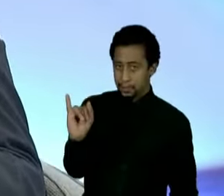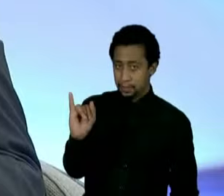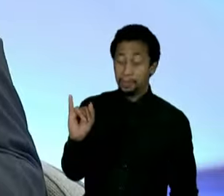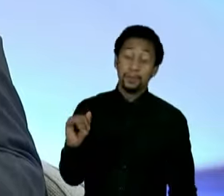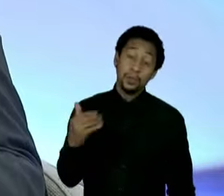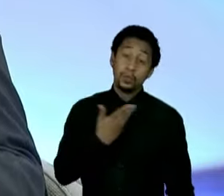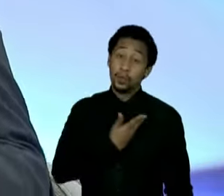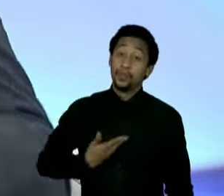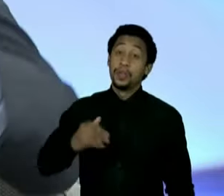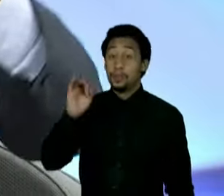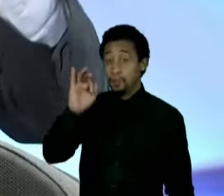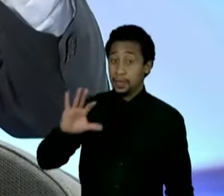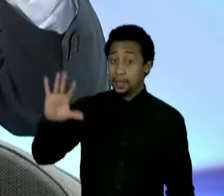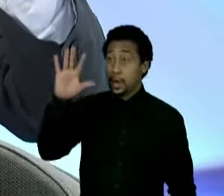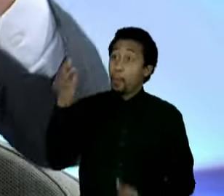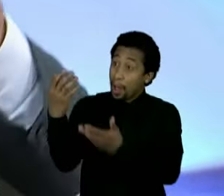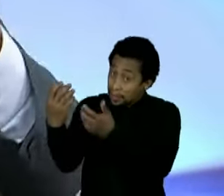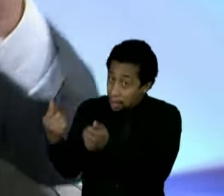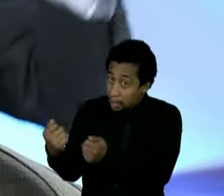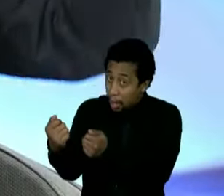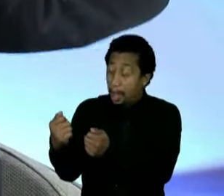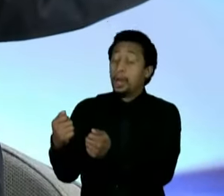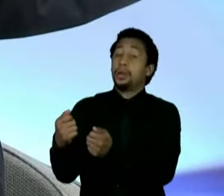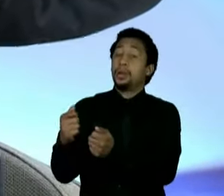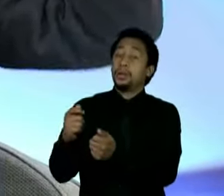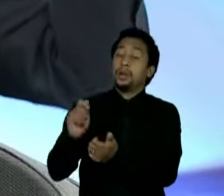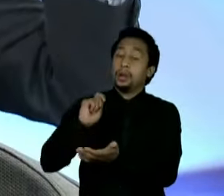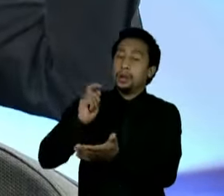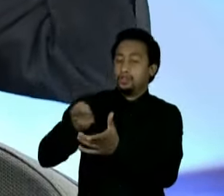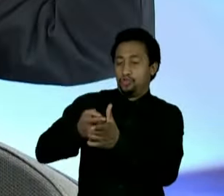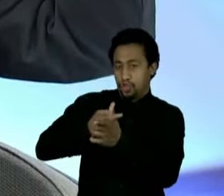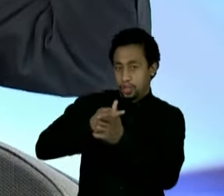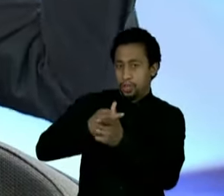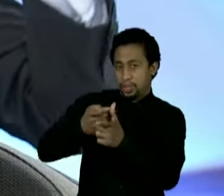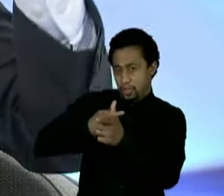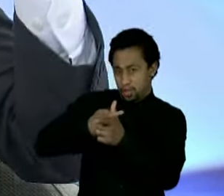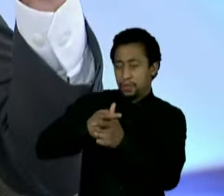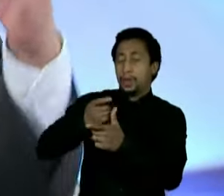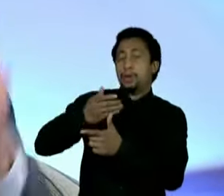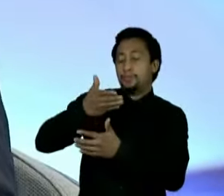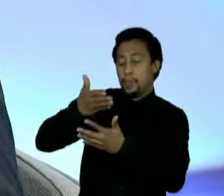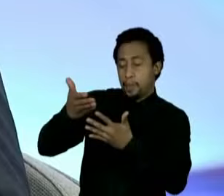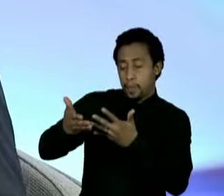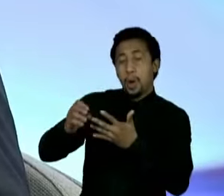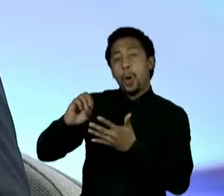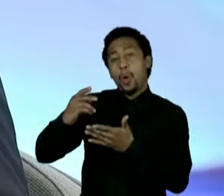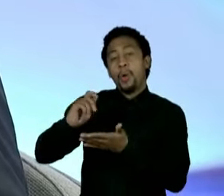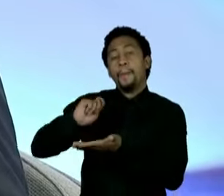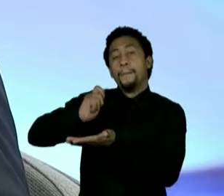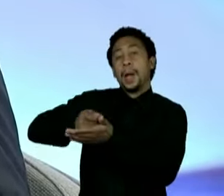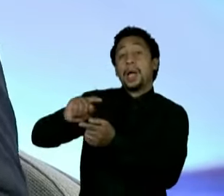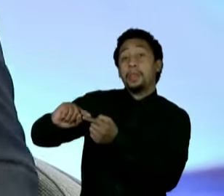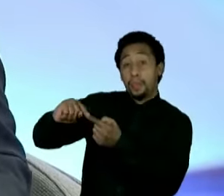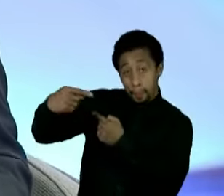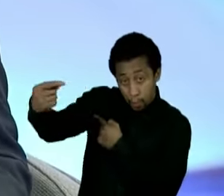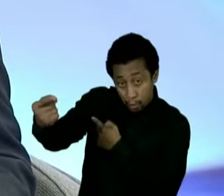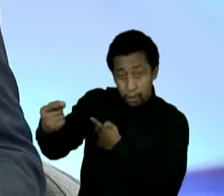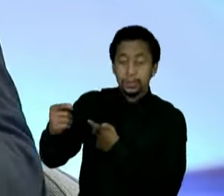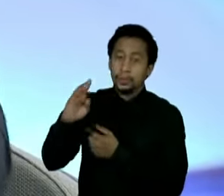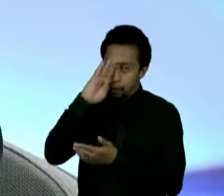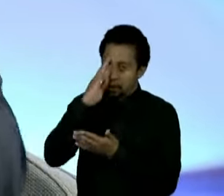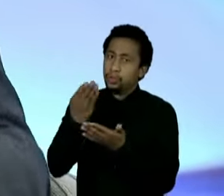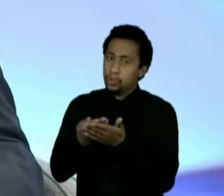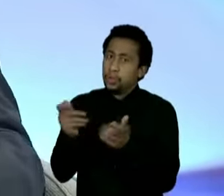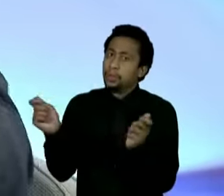prorrogação nesse prazo, eu não vejo problema nem de fazer um acordo para que, durante esse período, você equalize a questão do ICMS e do combustível. Mas